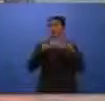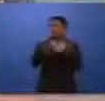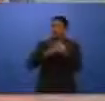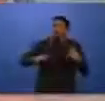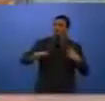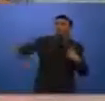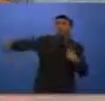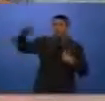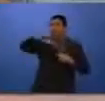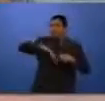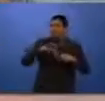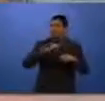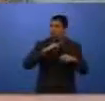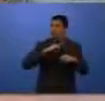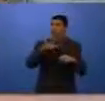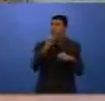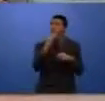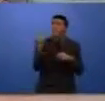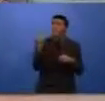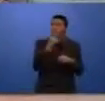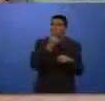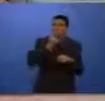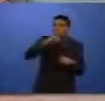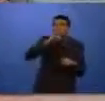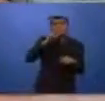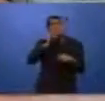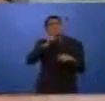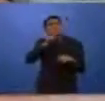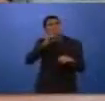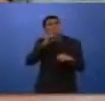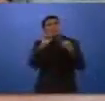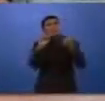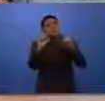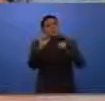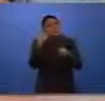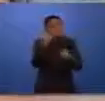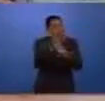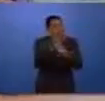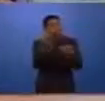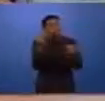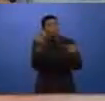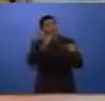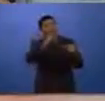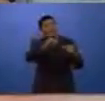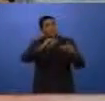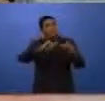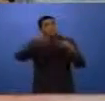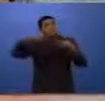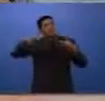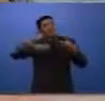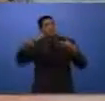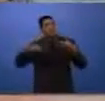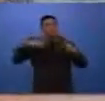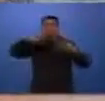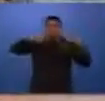polícia federal e rodoviária federal. É importante nós sabermos que o pai pode contribuir efetuando a sua denúncia,